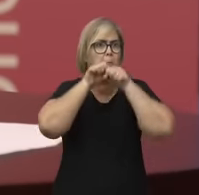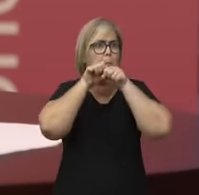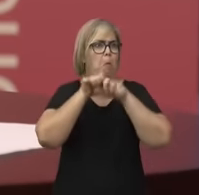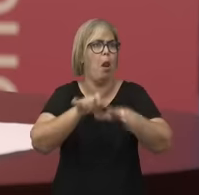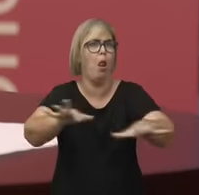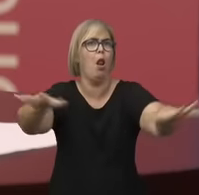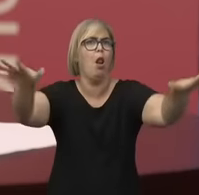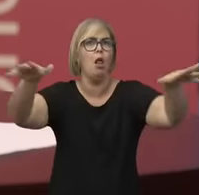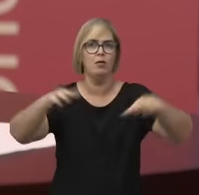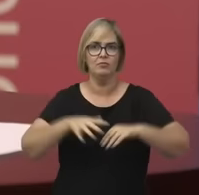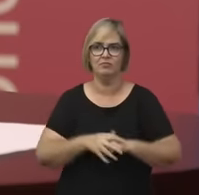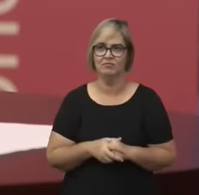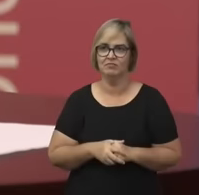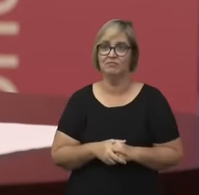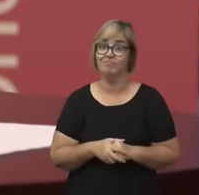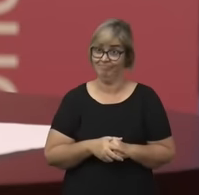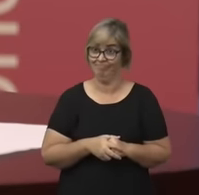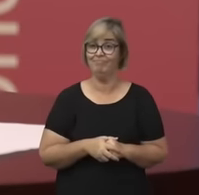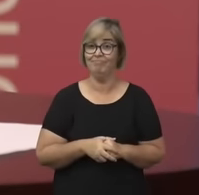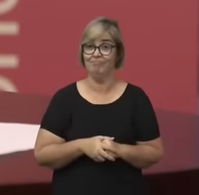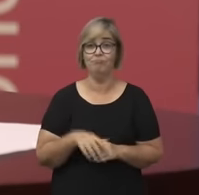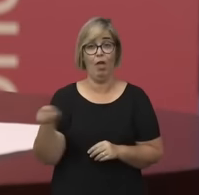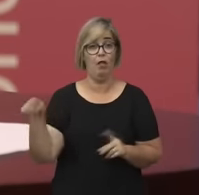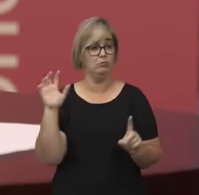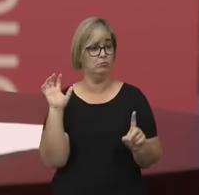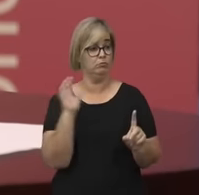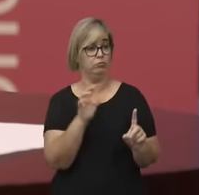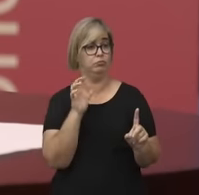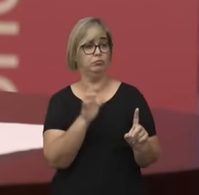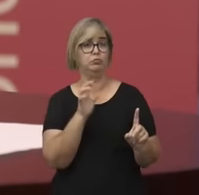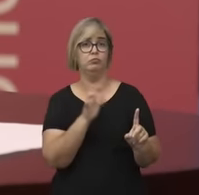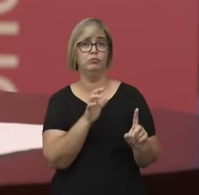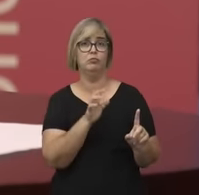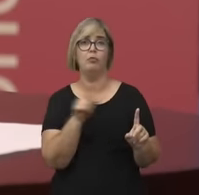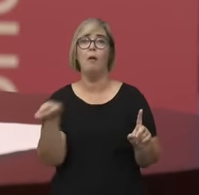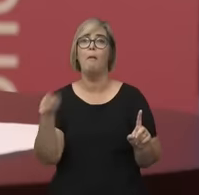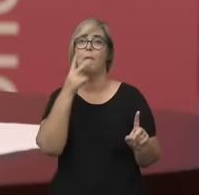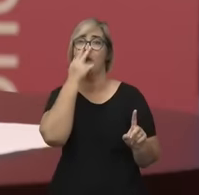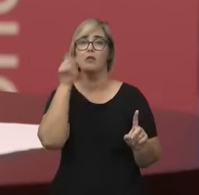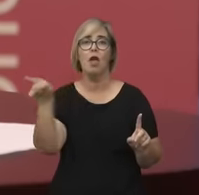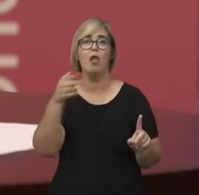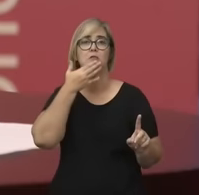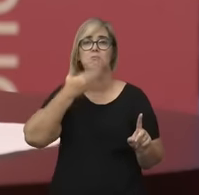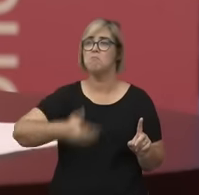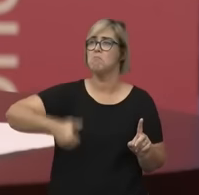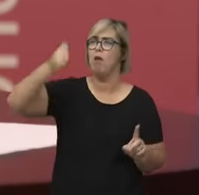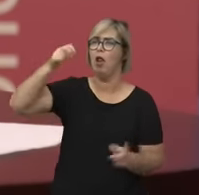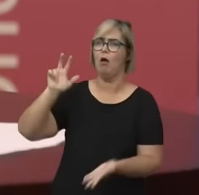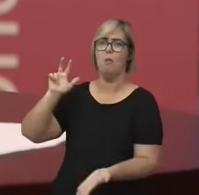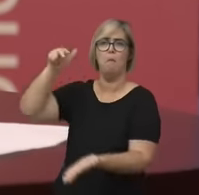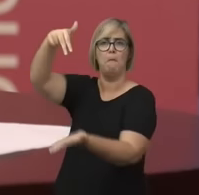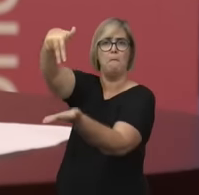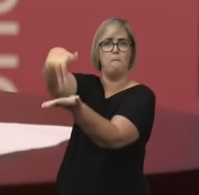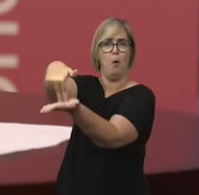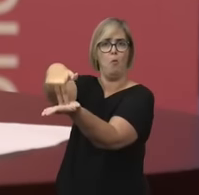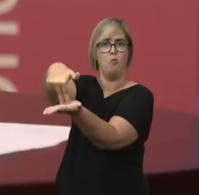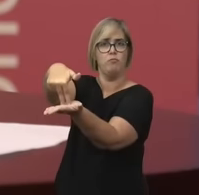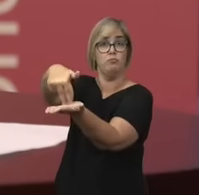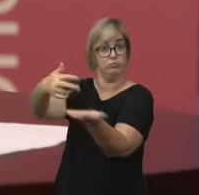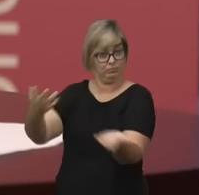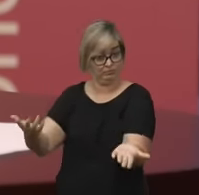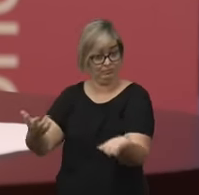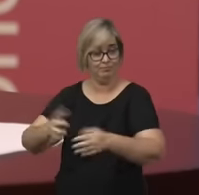para convencê-los de sua exclusividade, de sua superioridade, no final das contas.